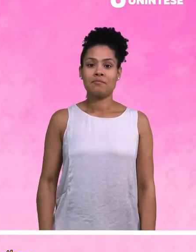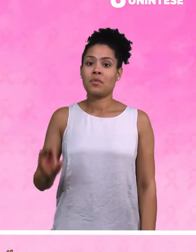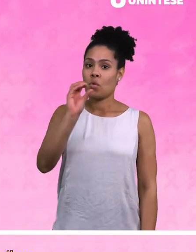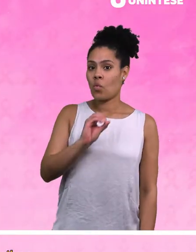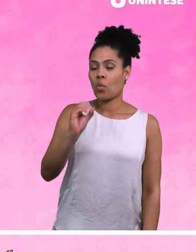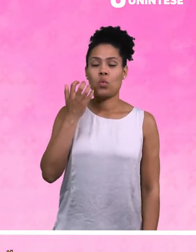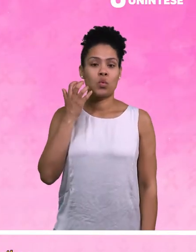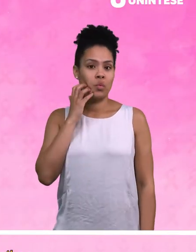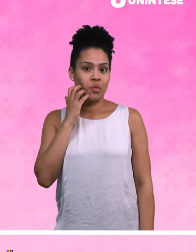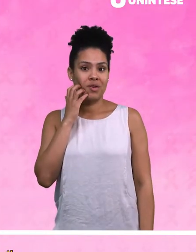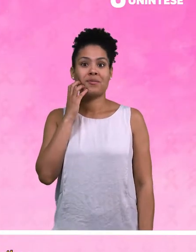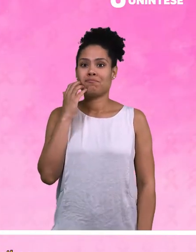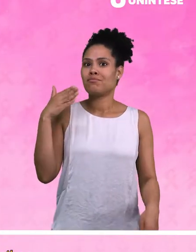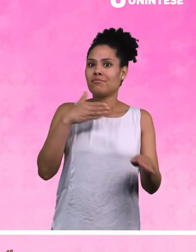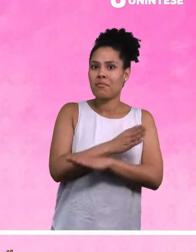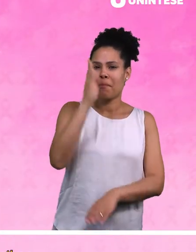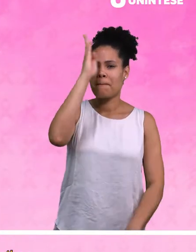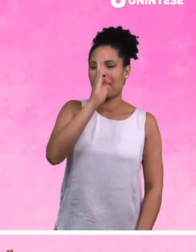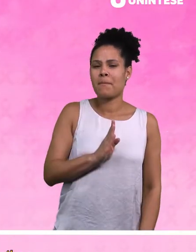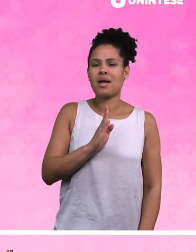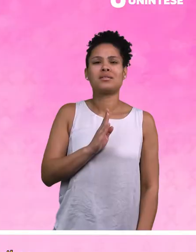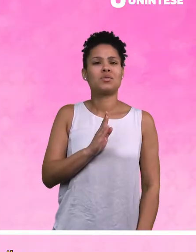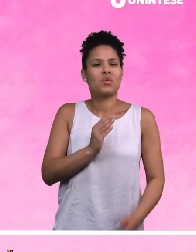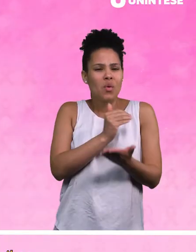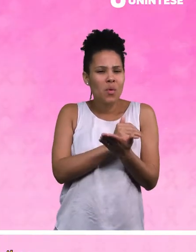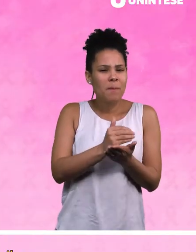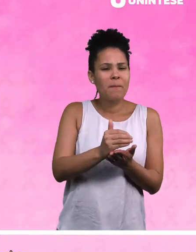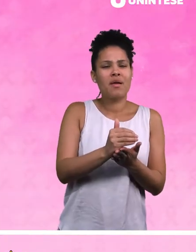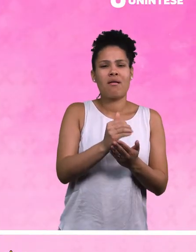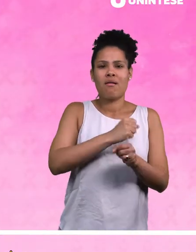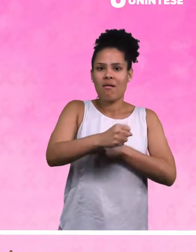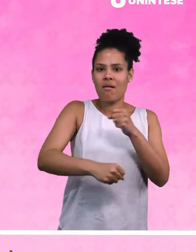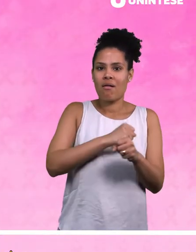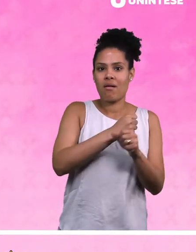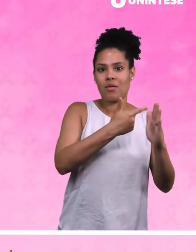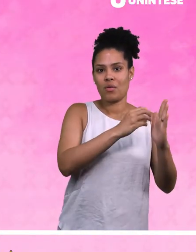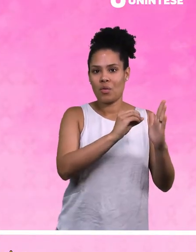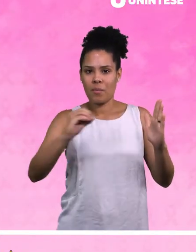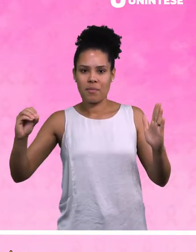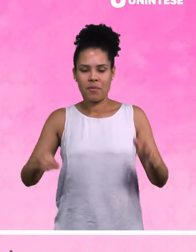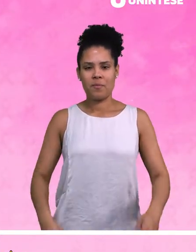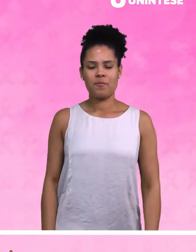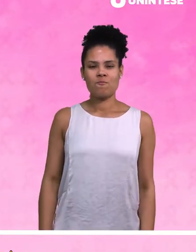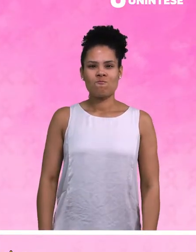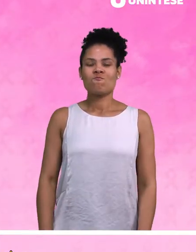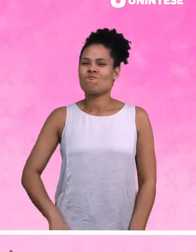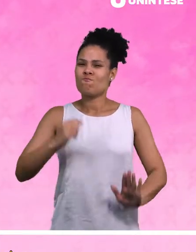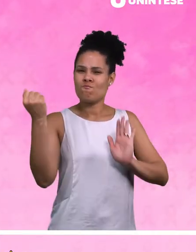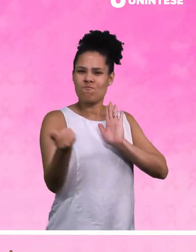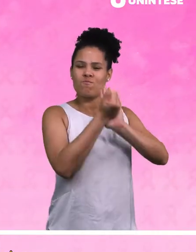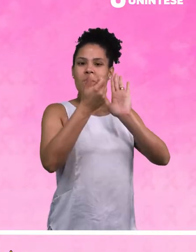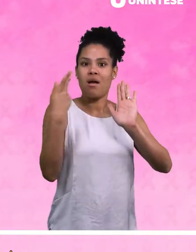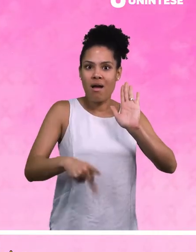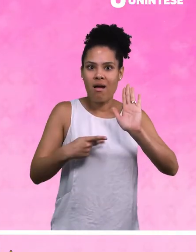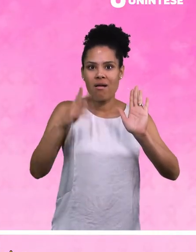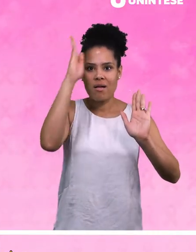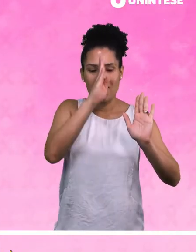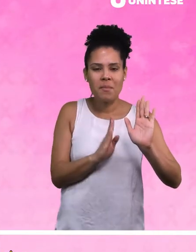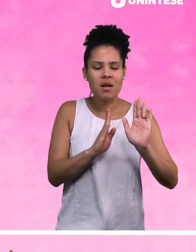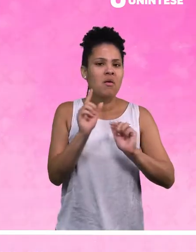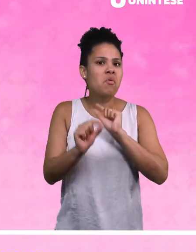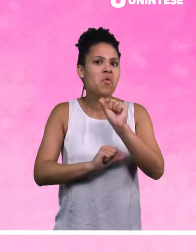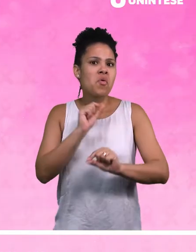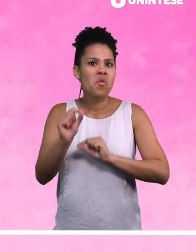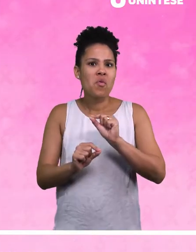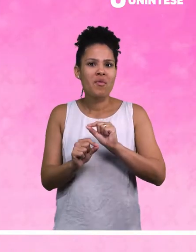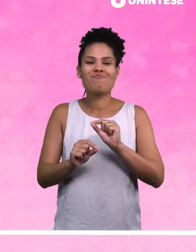O Outubro Rosa chegou ao Brasil na virada para os anos 2000. O primeiro ato simbólico de maior relevância da campanha aqui no